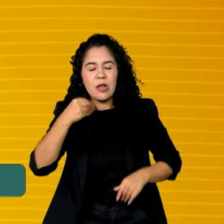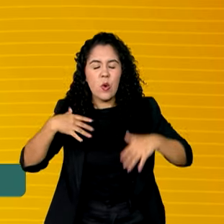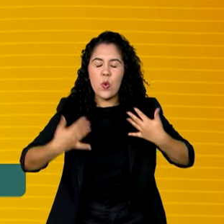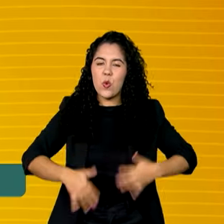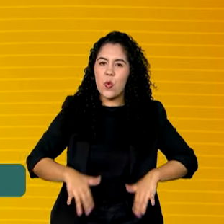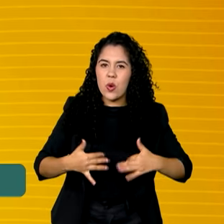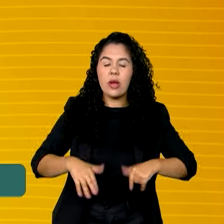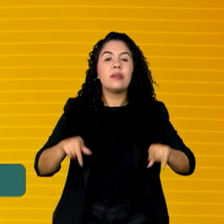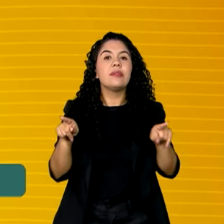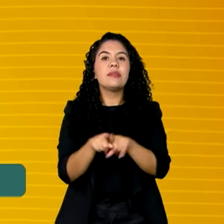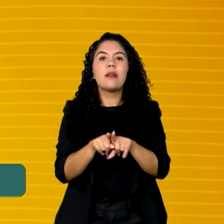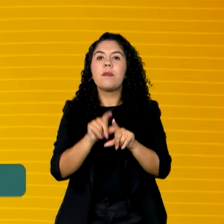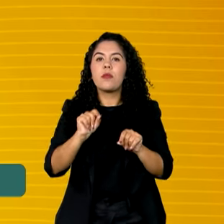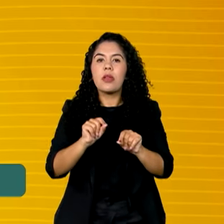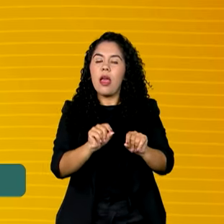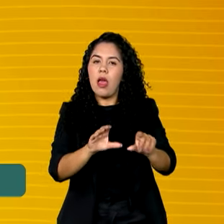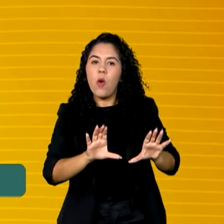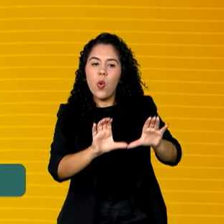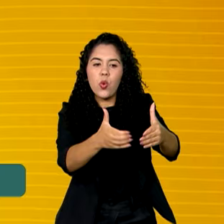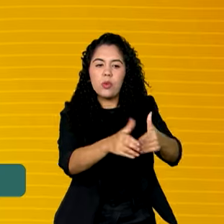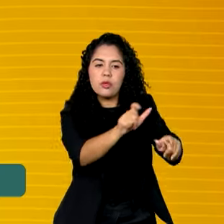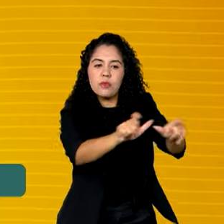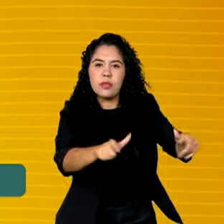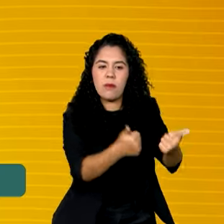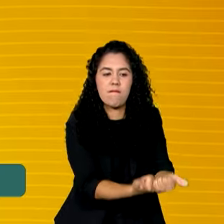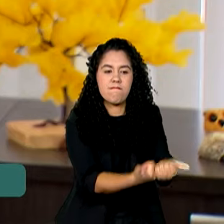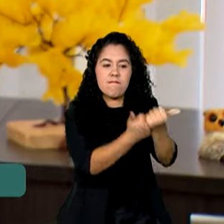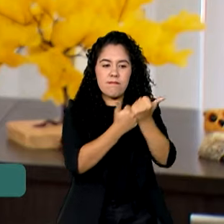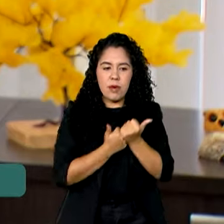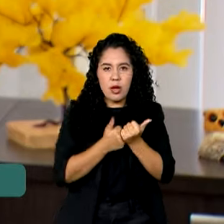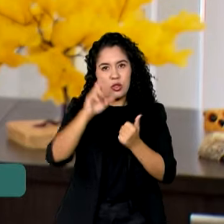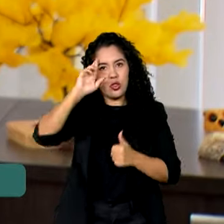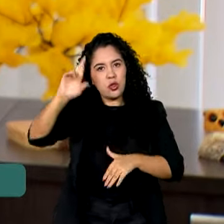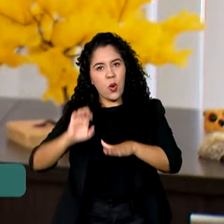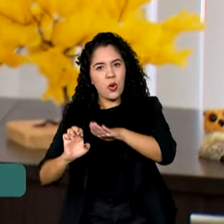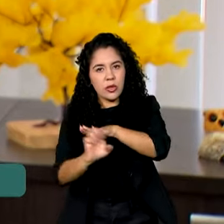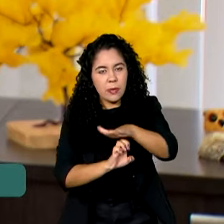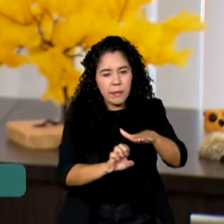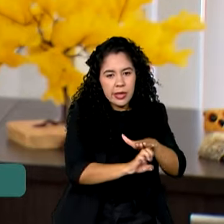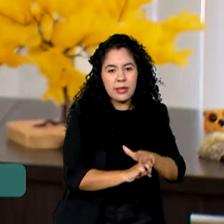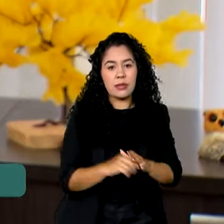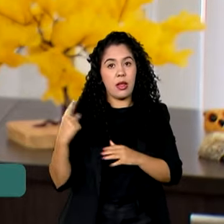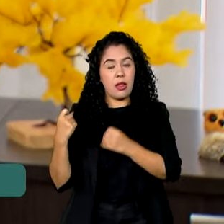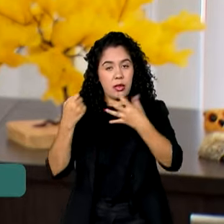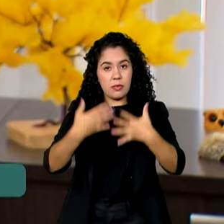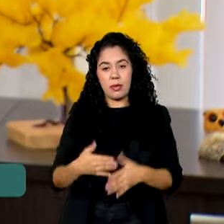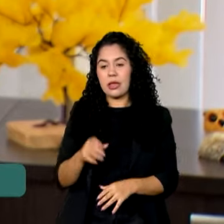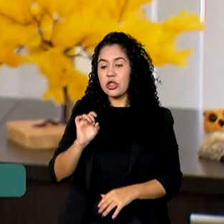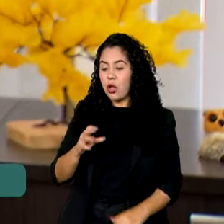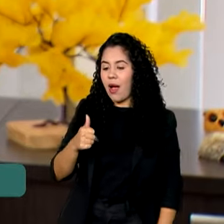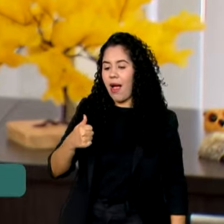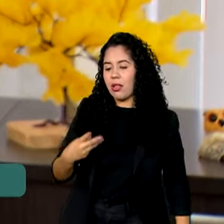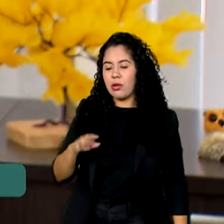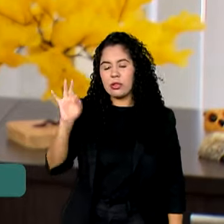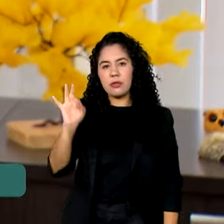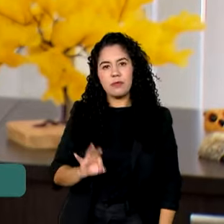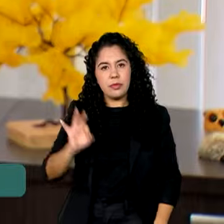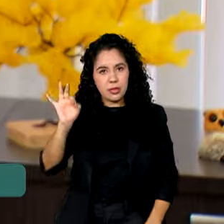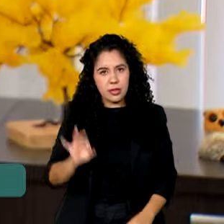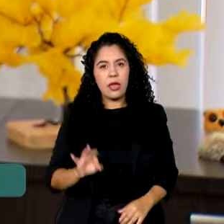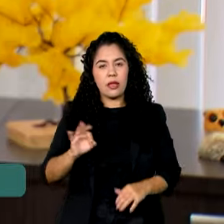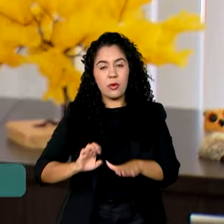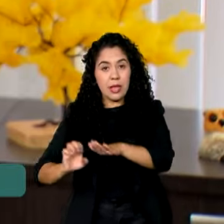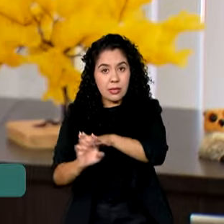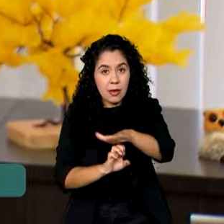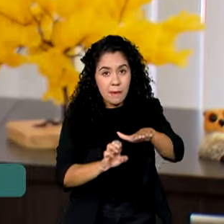e uma rede de apoio entre empresárias e instituições. Só 14% das empresas que exportam são lideradas por mulheres.